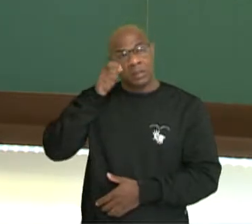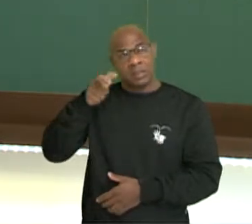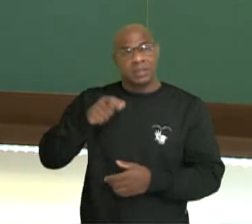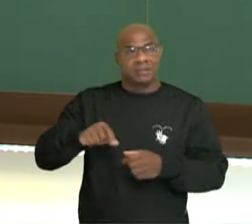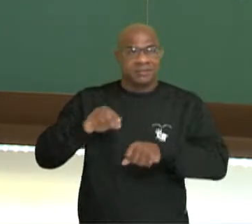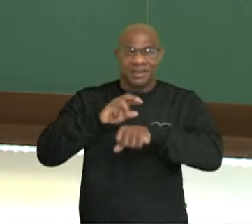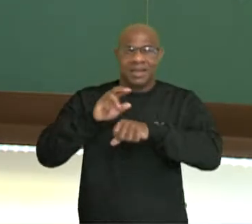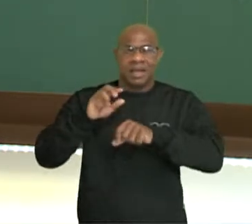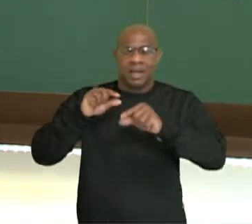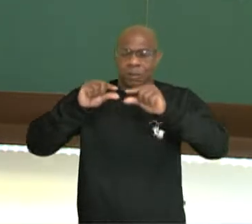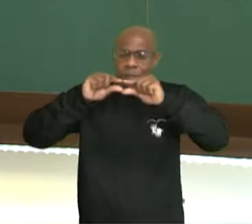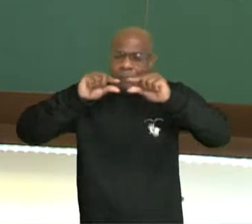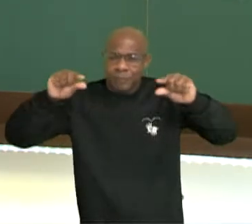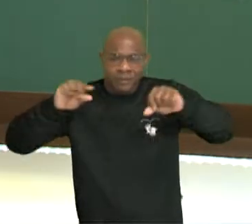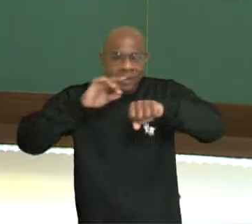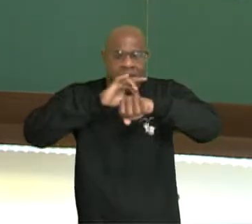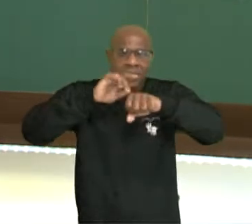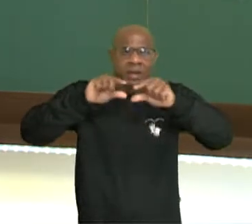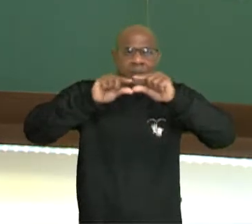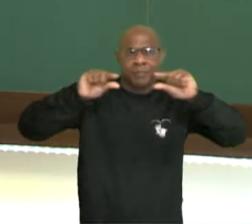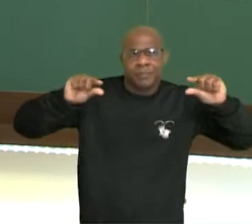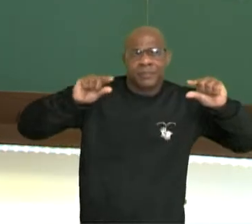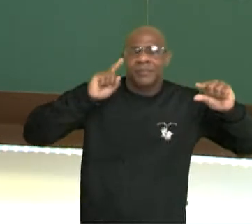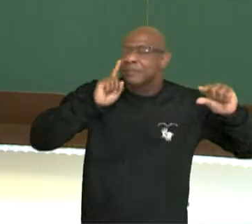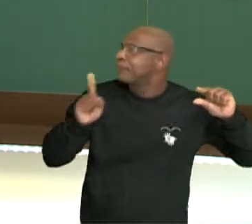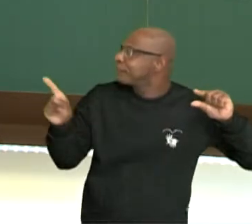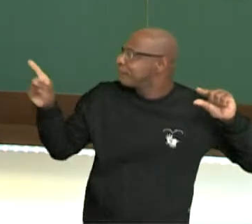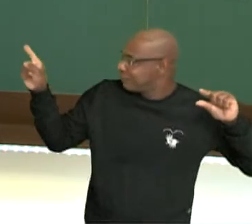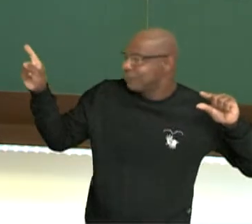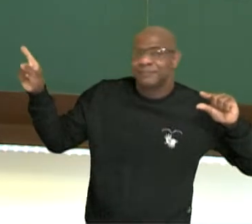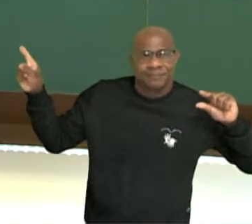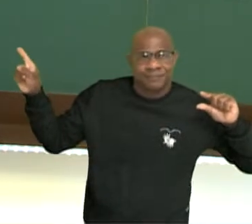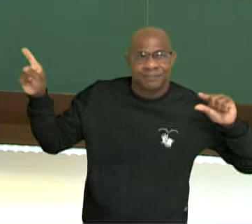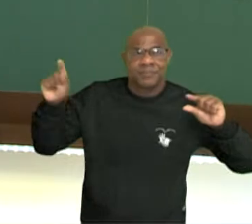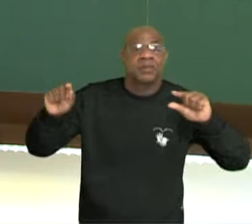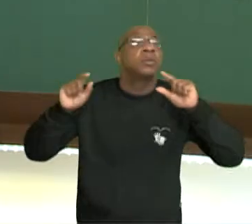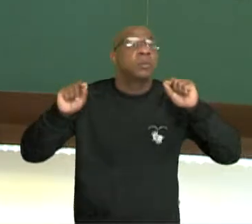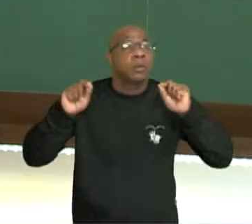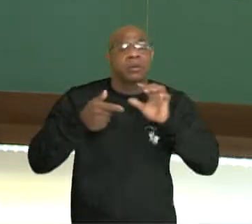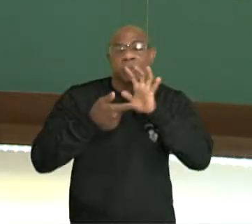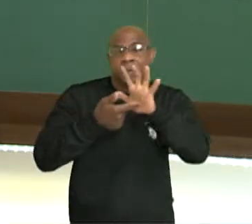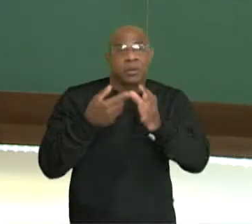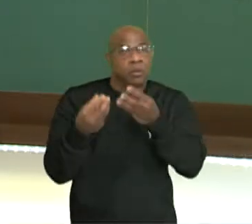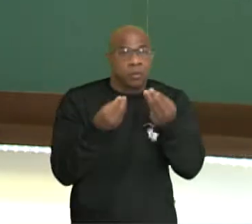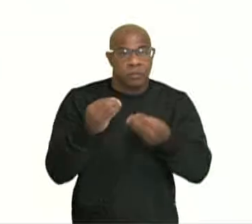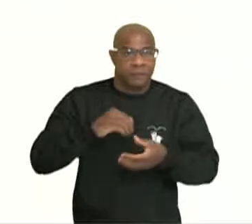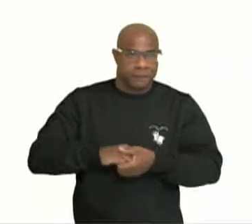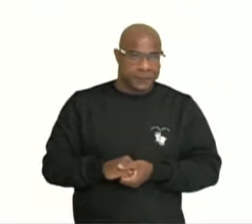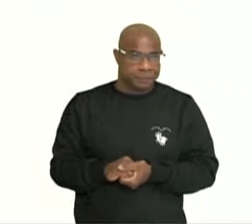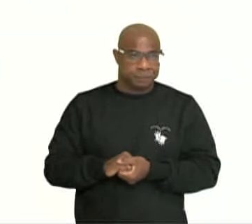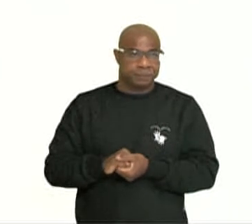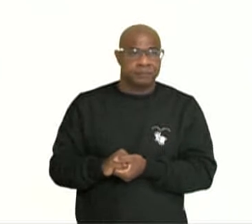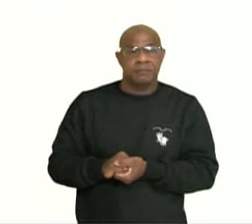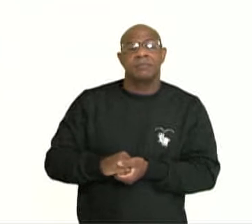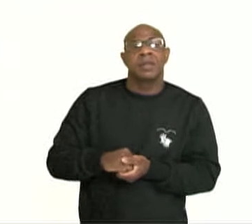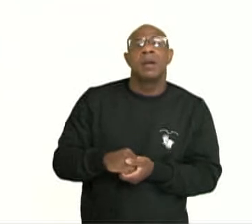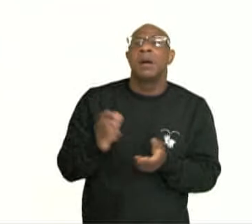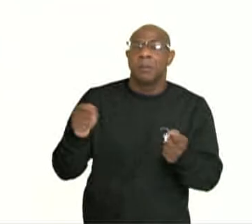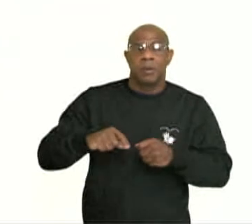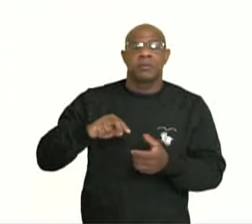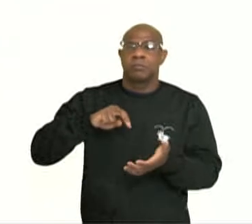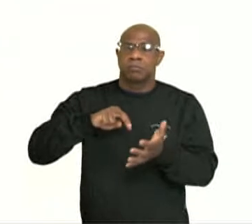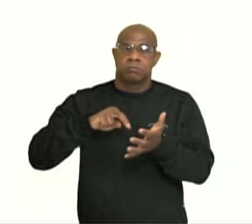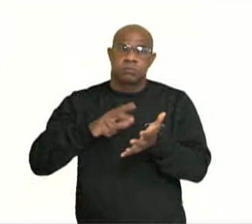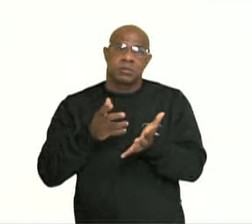como a oração subordinada, completiva, nominal, pode aparecer. Ela pode completar o sentido,